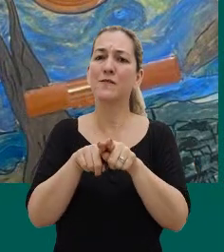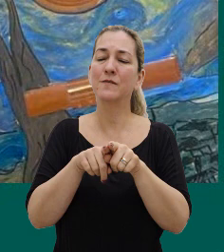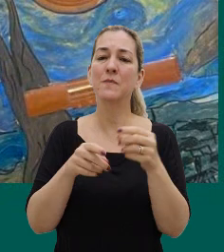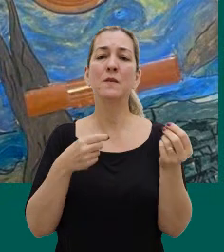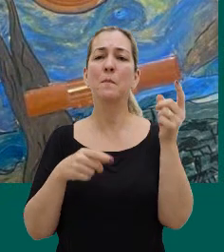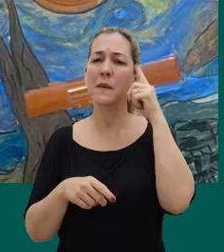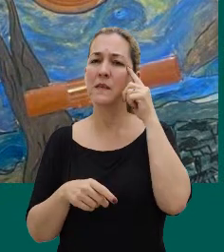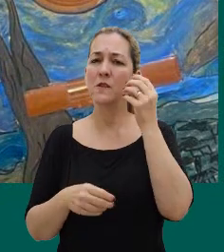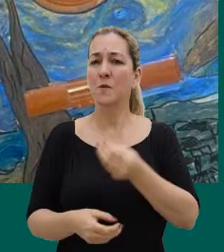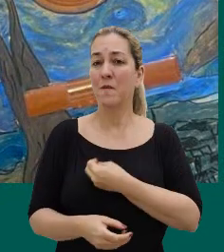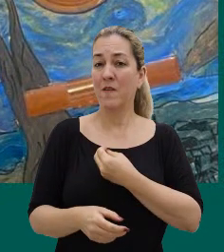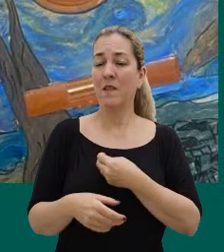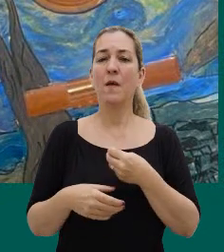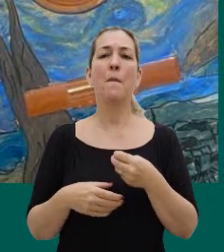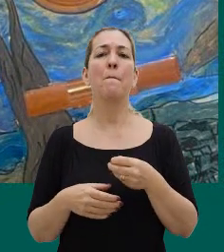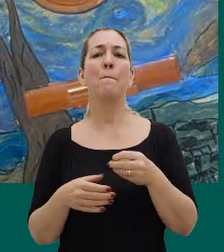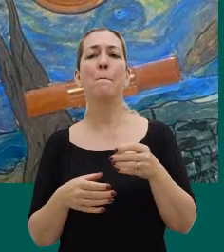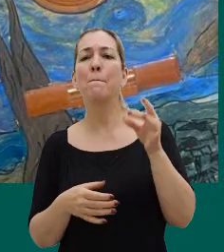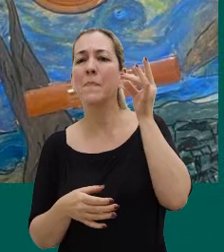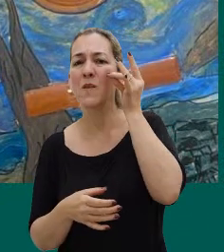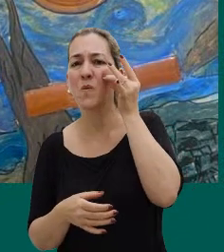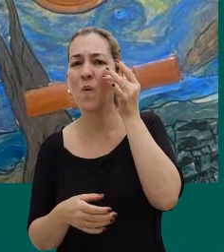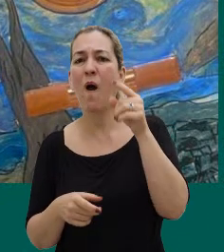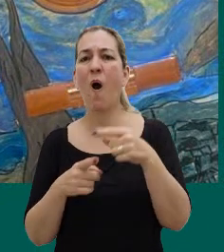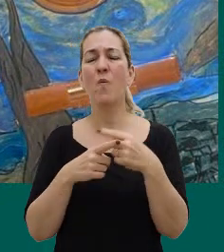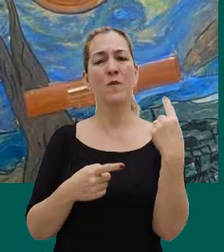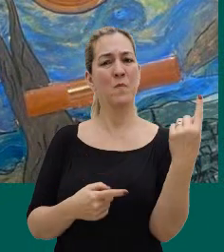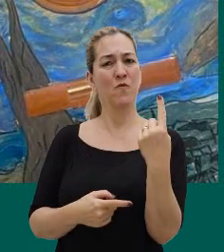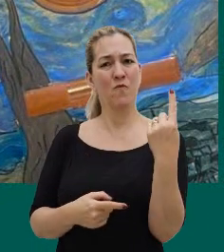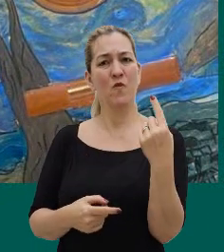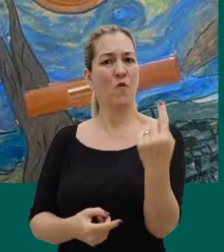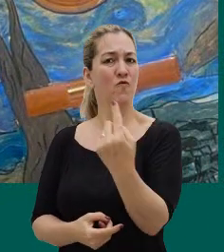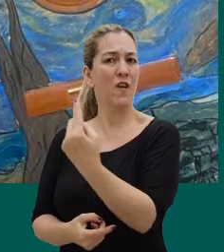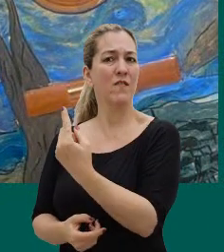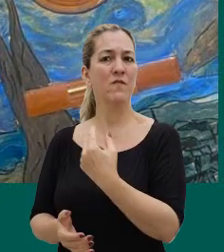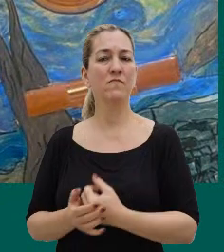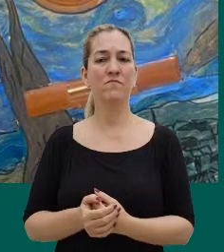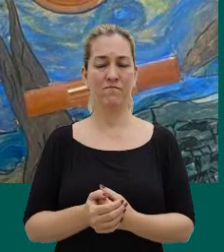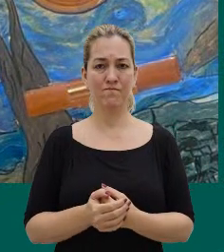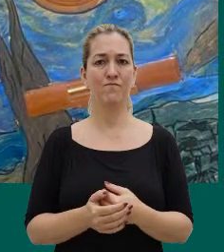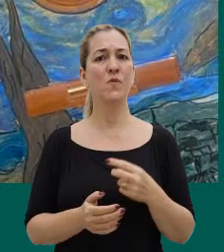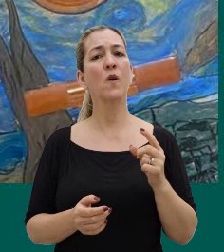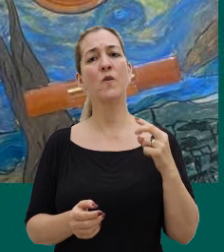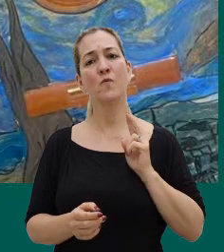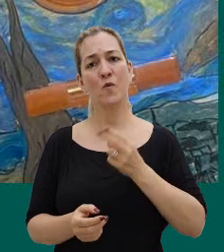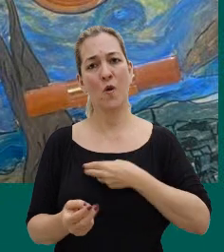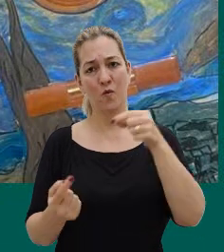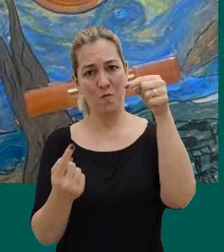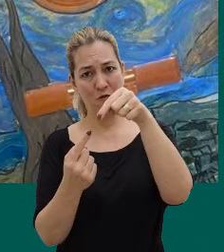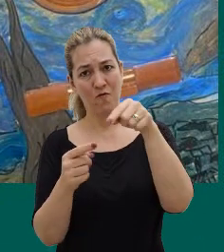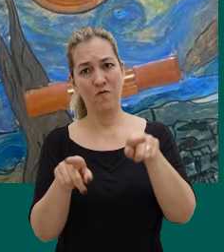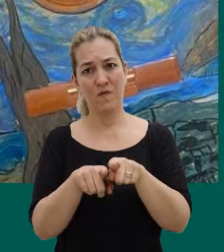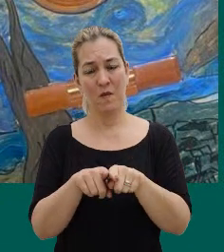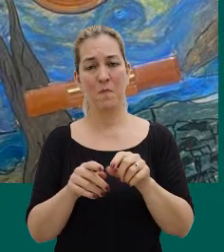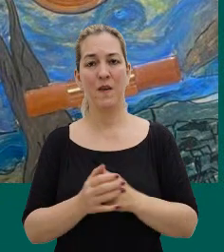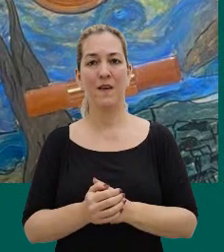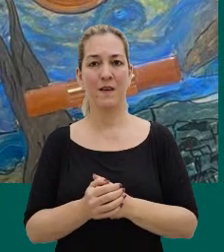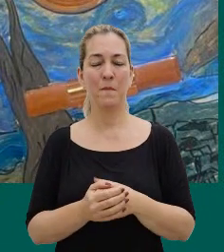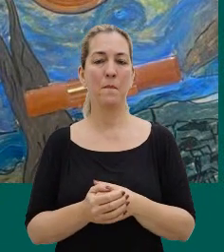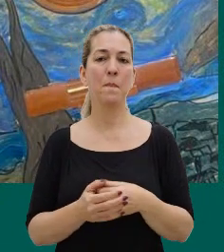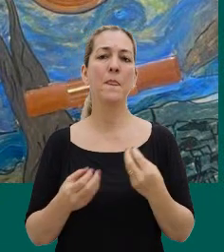sobre a vida pessoal e individual de vocês, que é esse o nosso objetivo também, né,